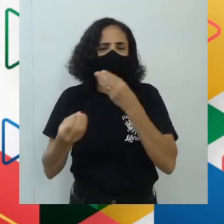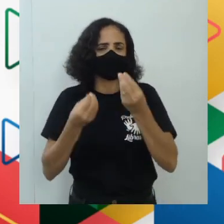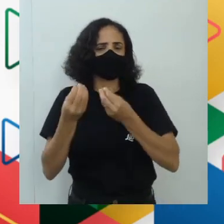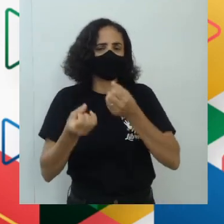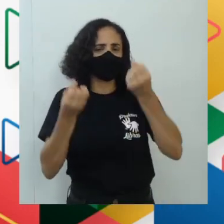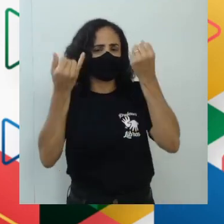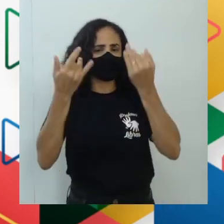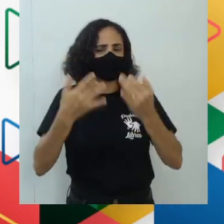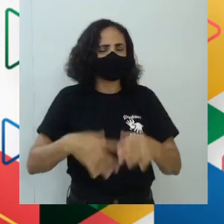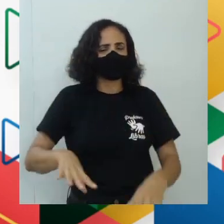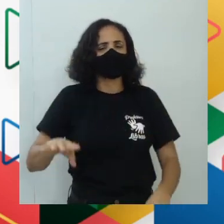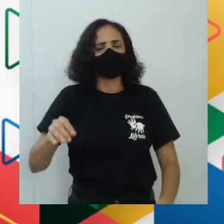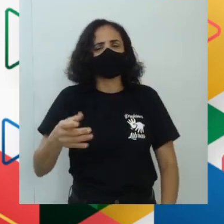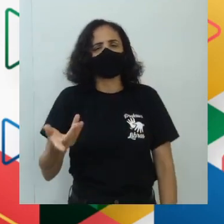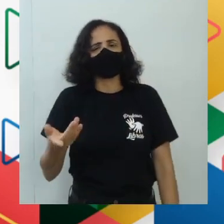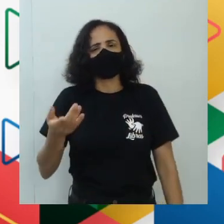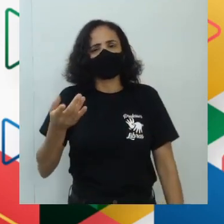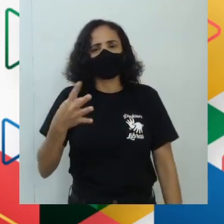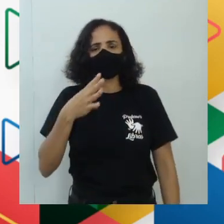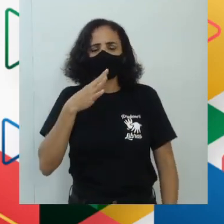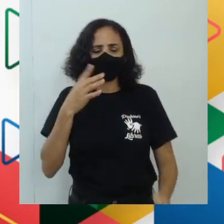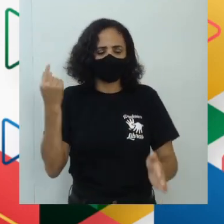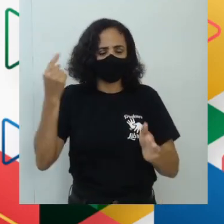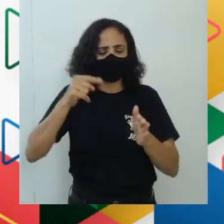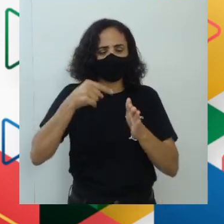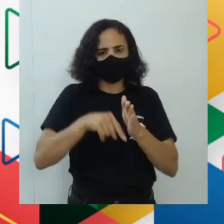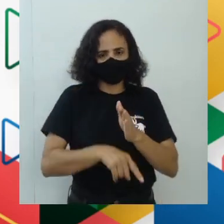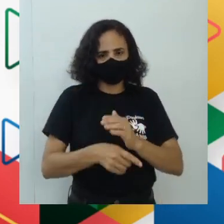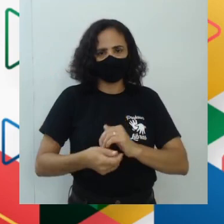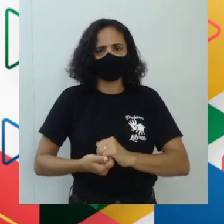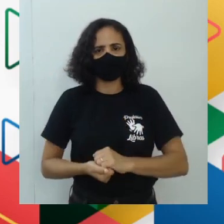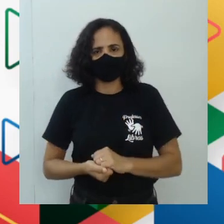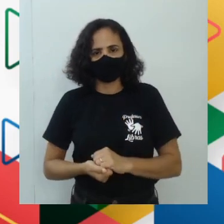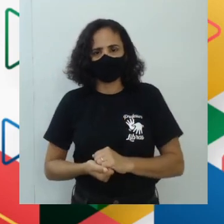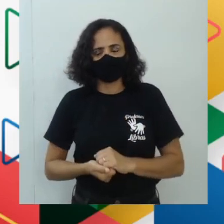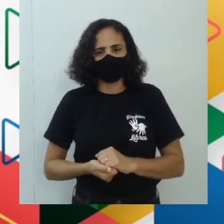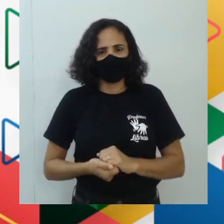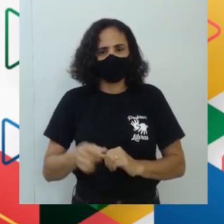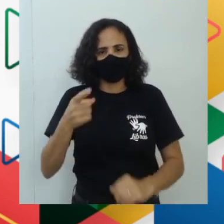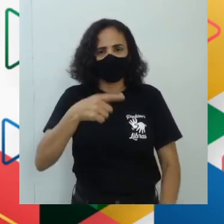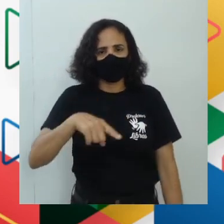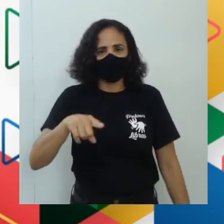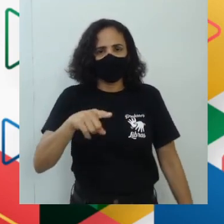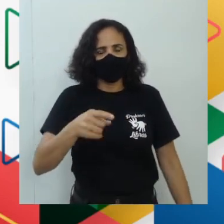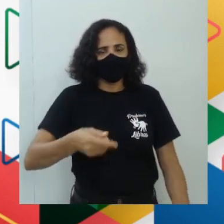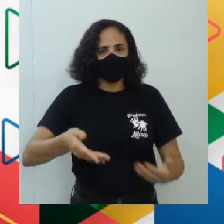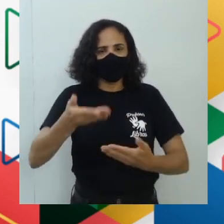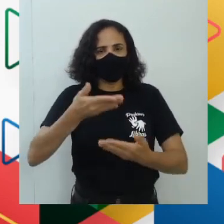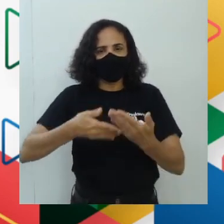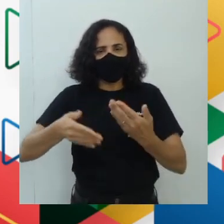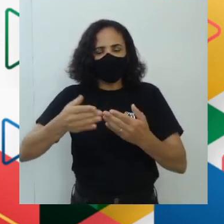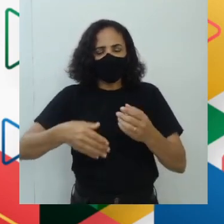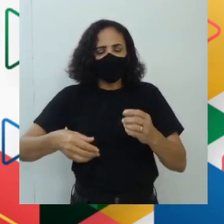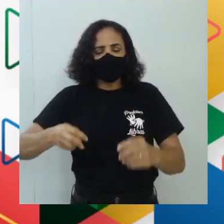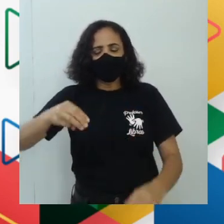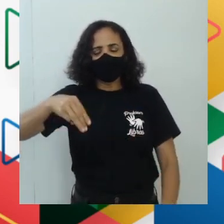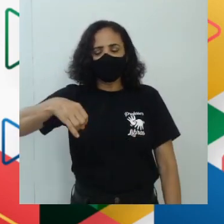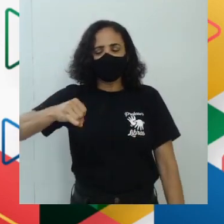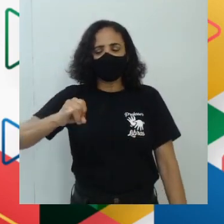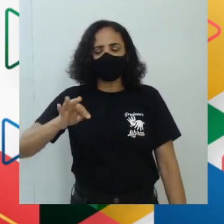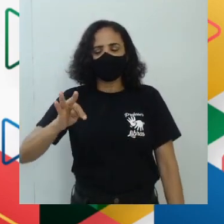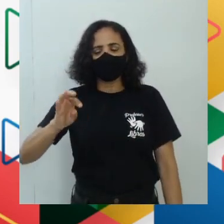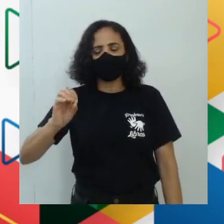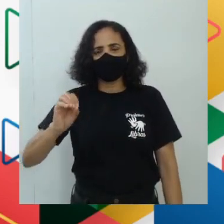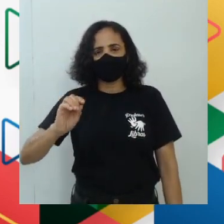conhecer de forma mais profunda, certo? Dentro desse aspecto, você tem ali a relação do mito, por quê? O